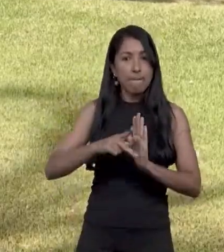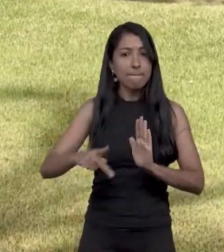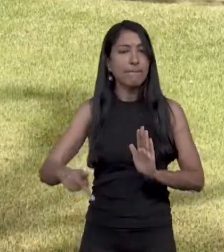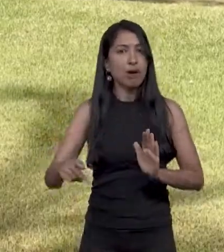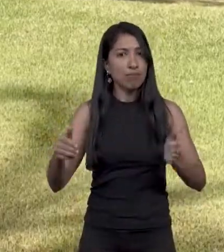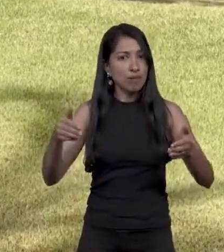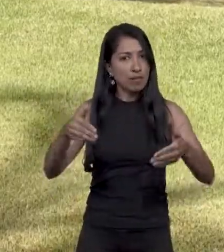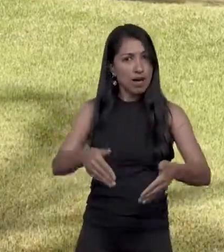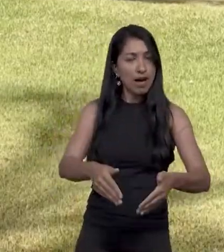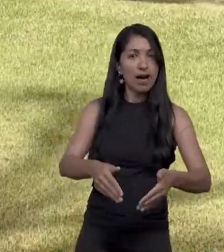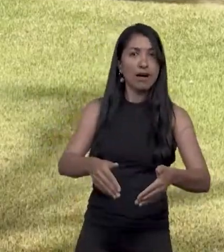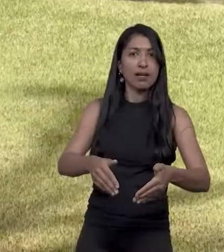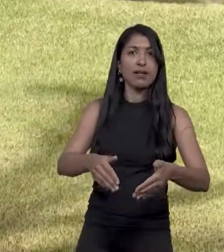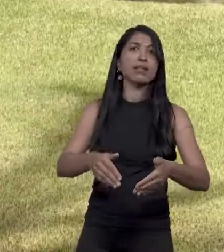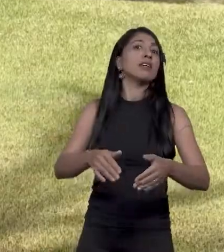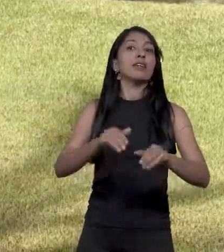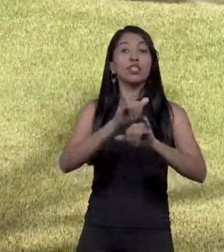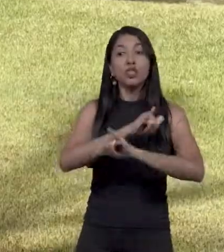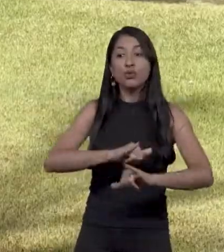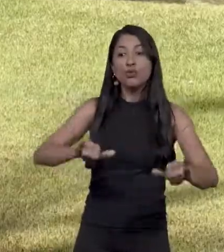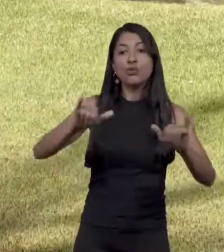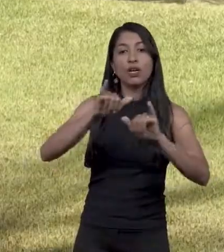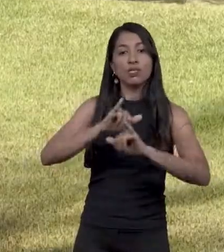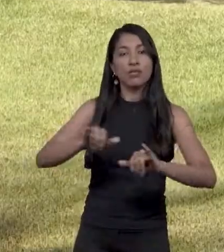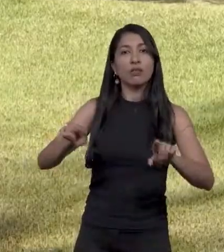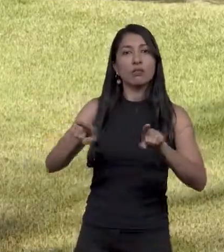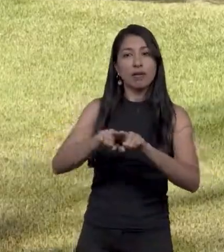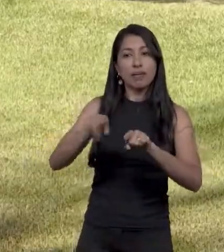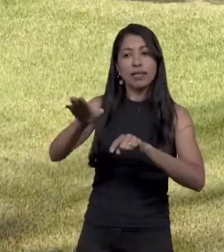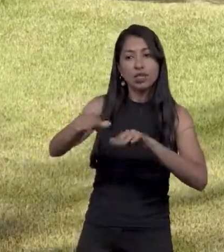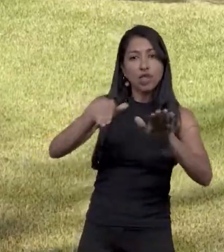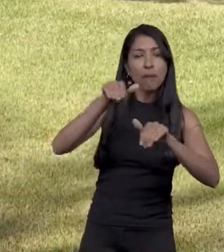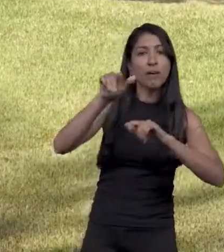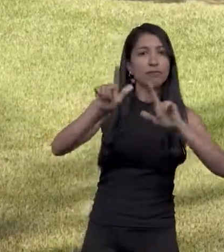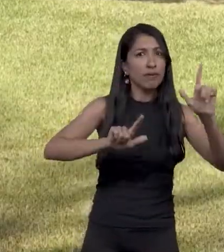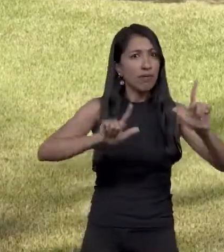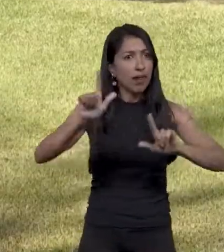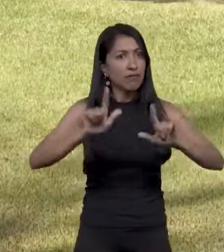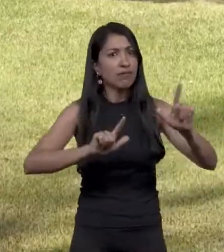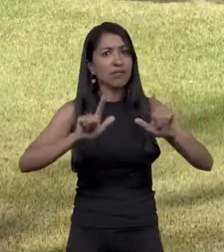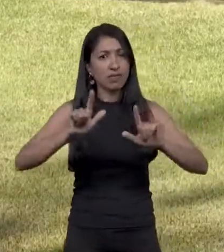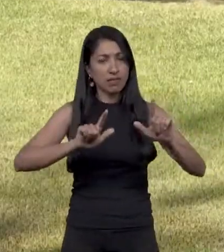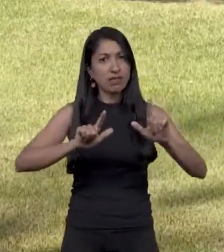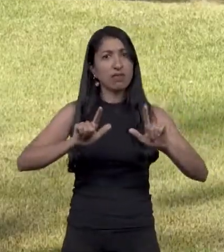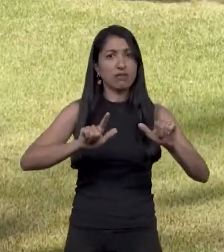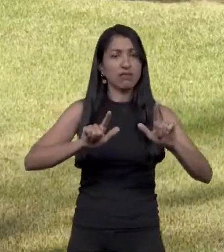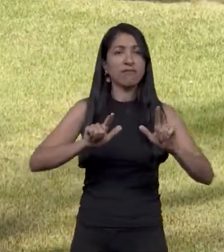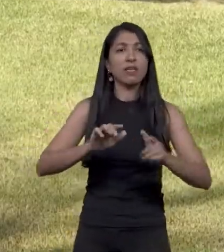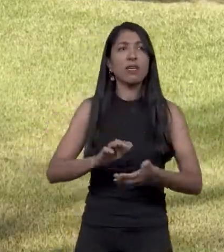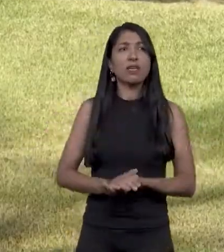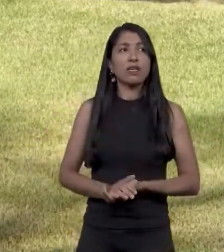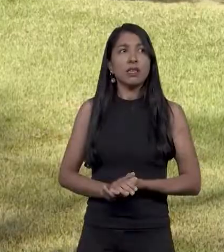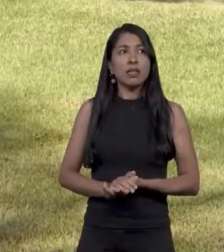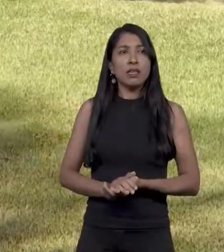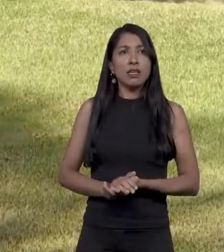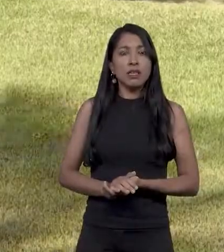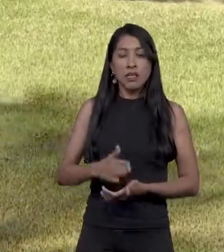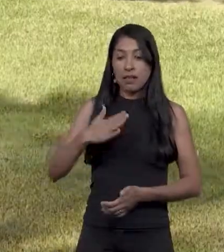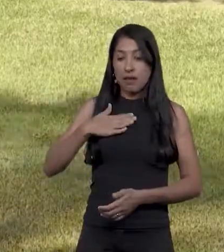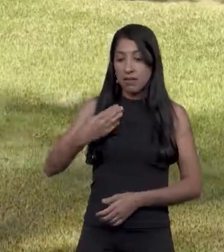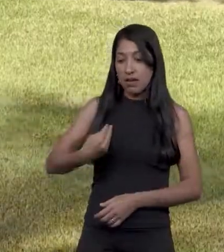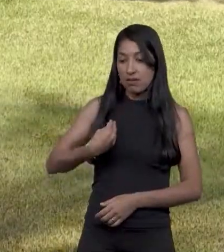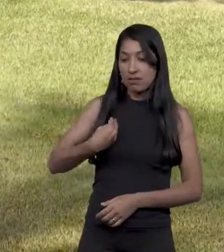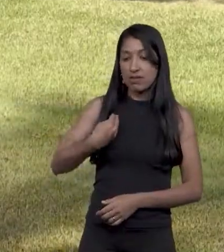de Mulher, chamando essas mulheres para esse tipo de movimento que a gente vê na televisão sobre violência contra a mulher. E uma coisa que em mim